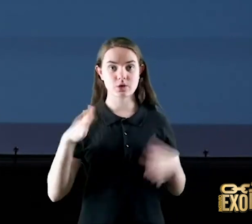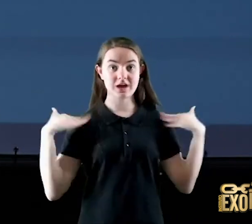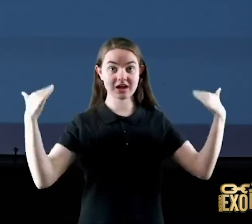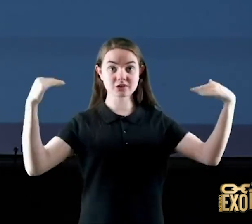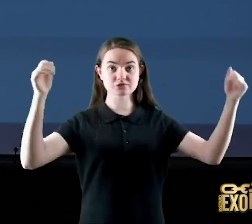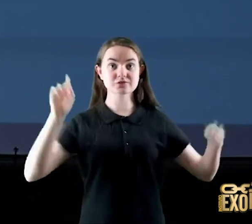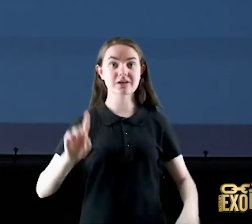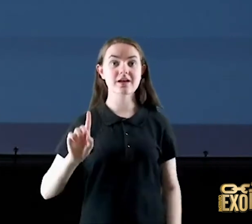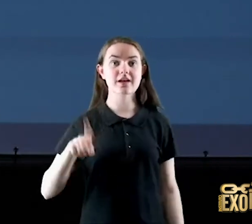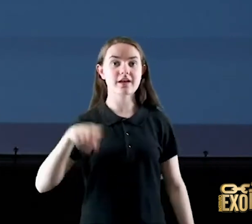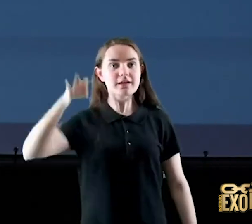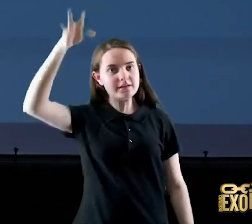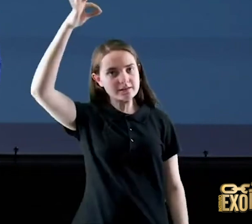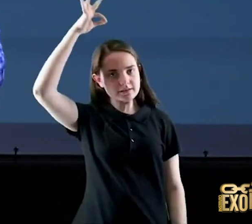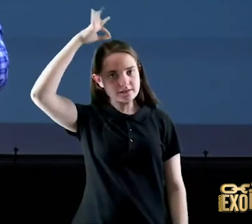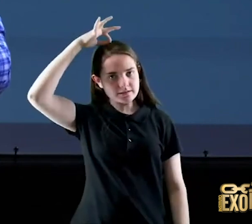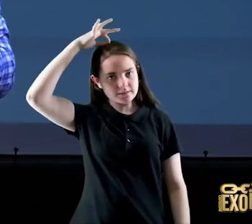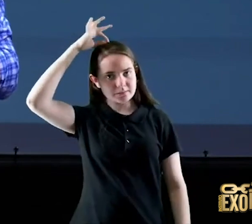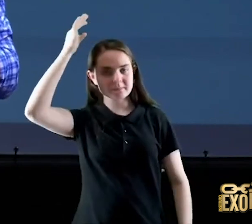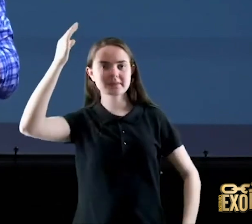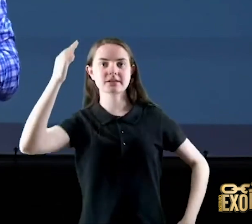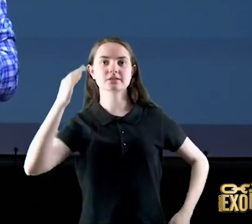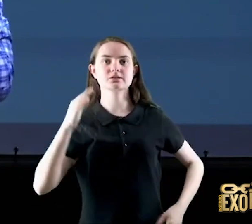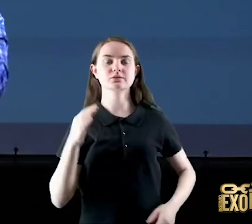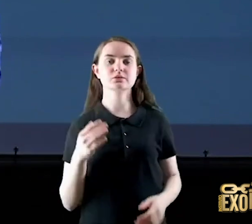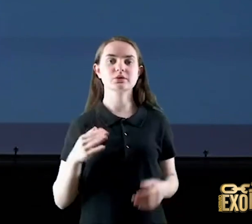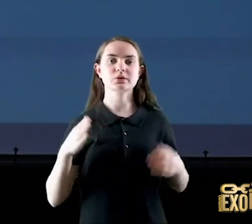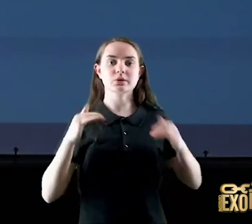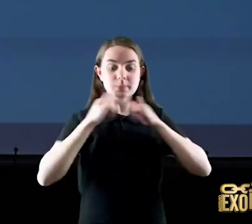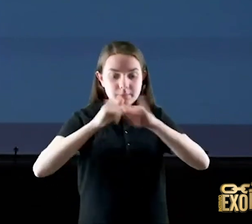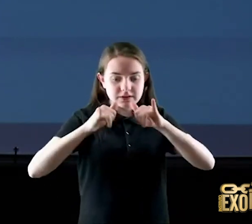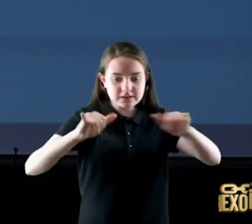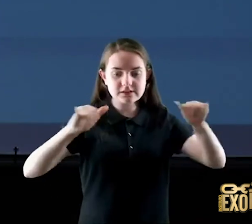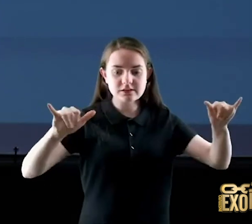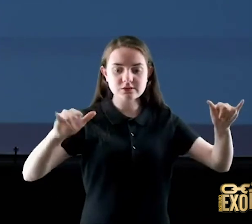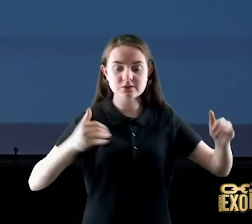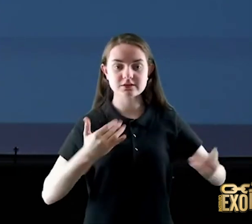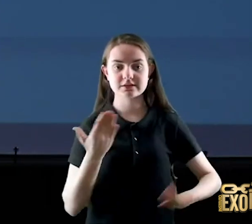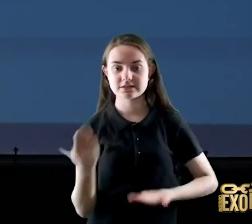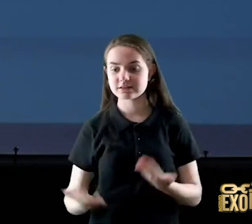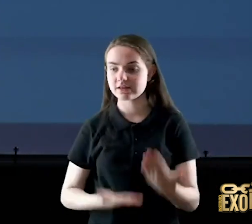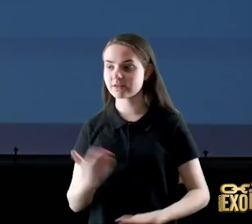ministradores que servem aos que iam de herdar a salvação ponto